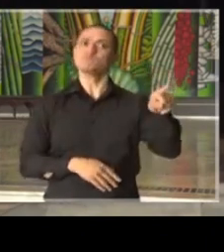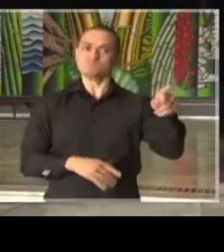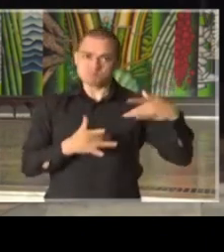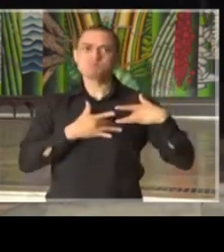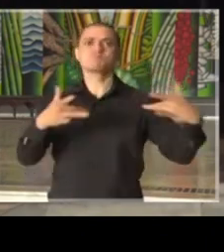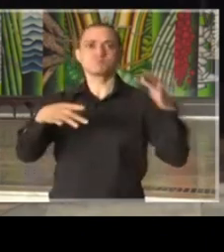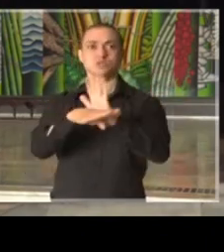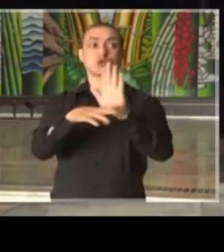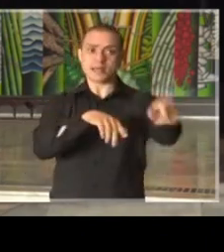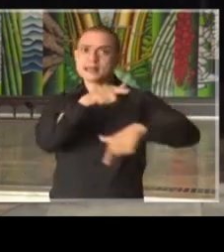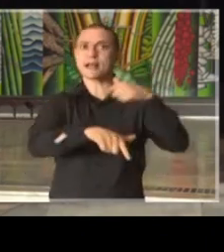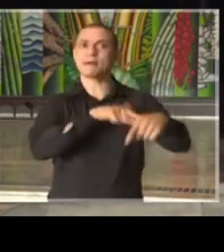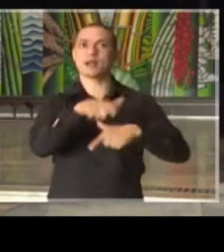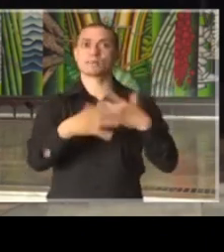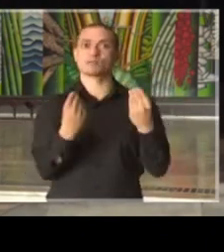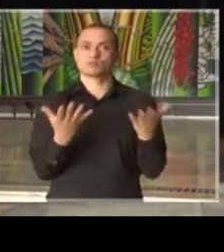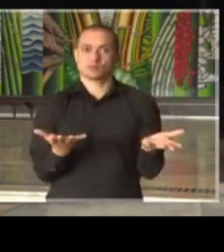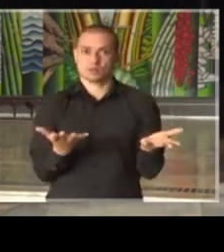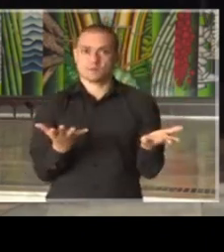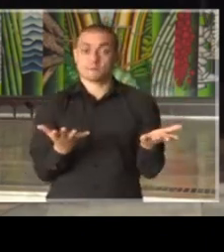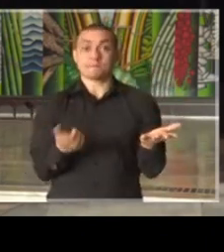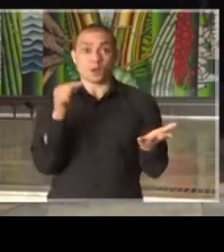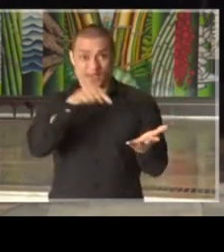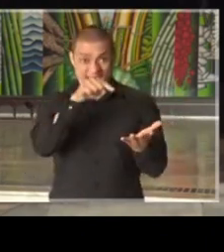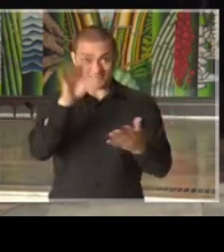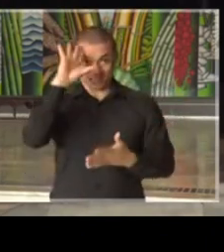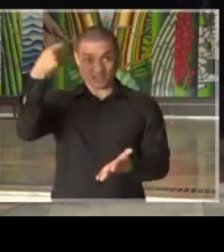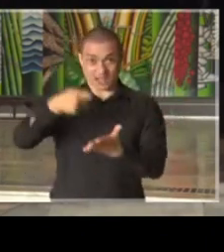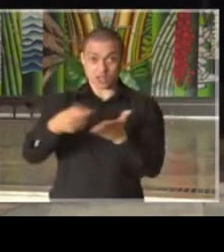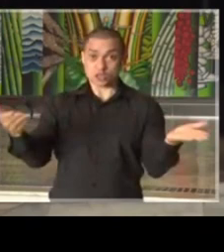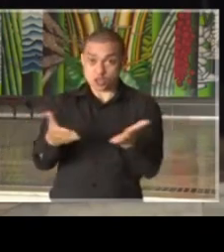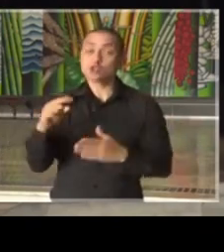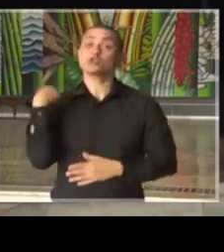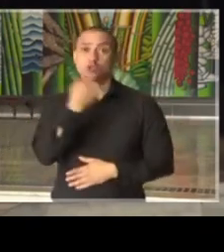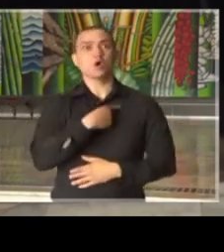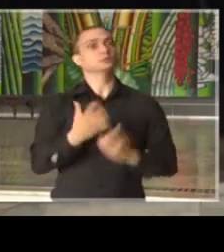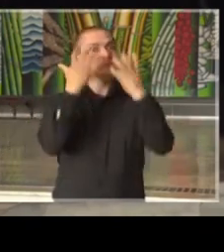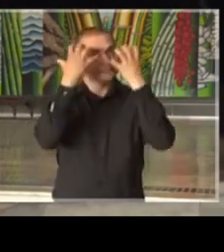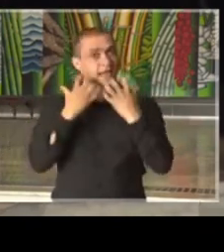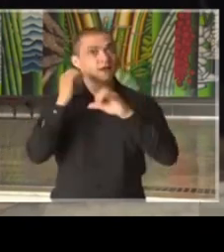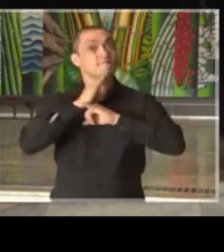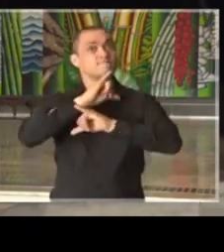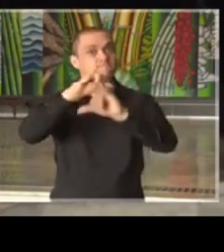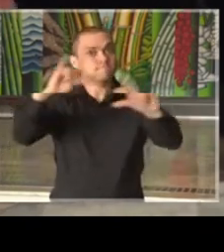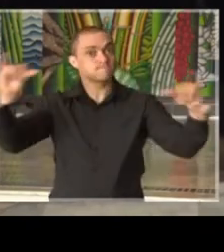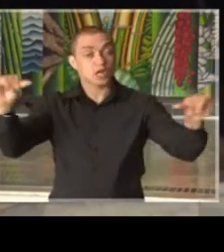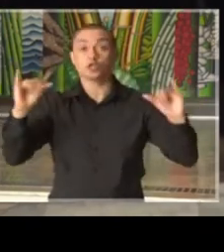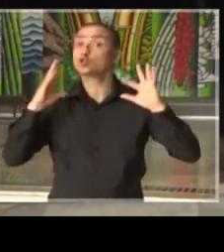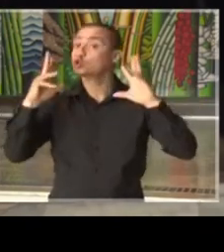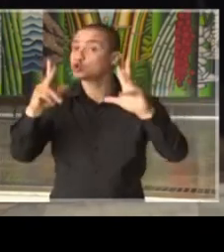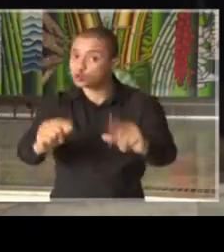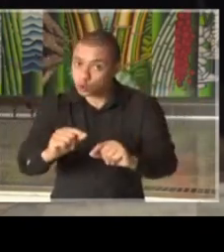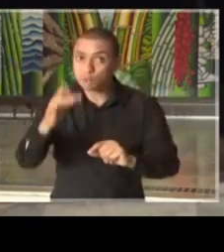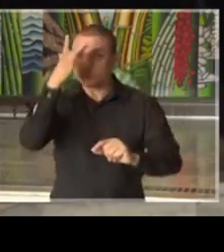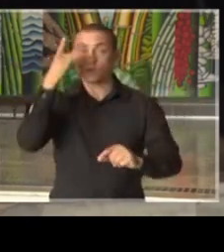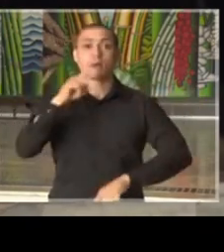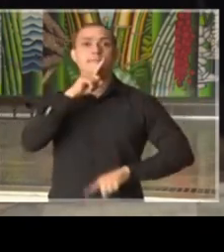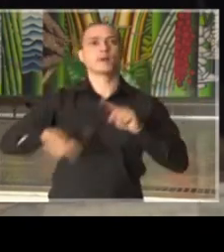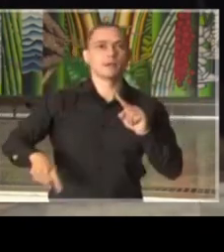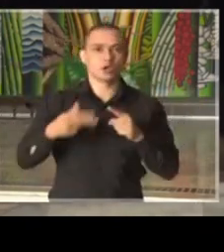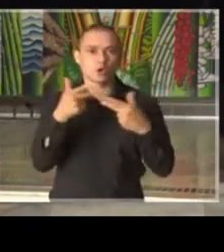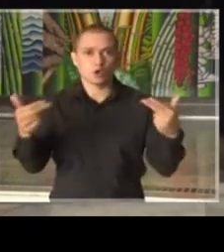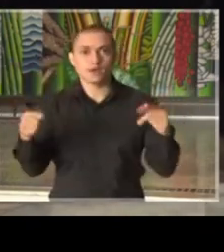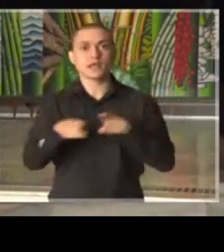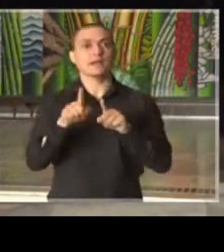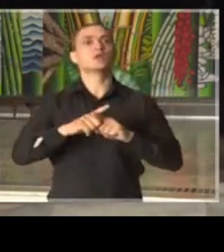linha de frente. Então, eu acho que esta situação atual, nós precisamos dar ênfase tanto para as restrições como para a